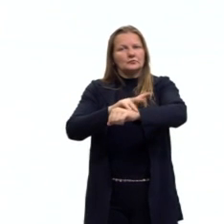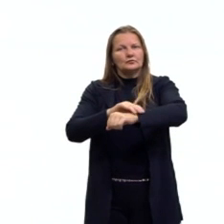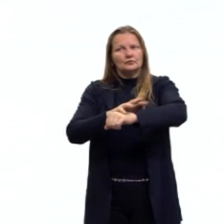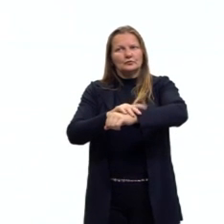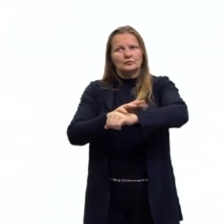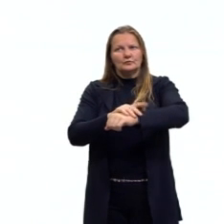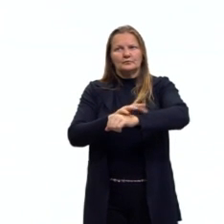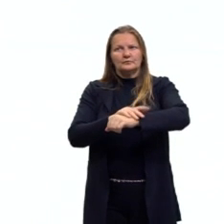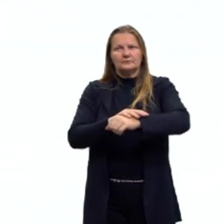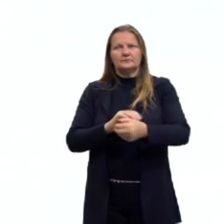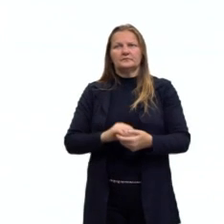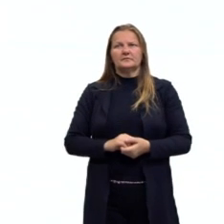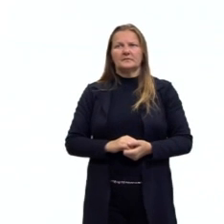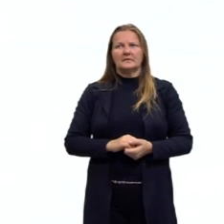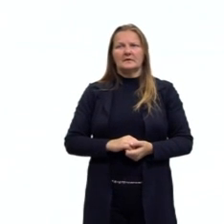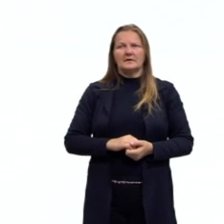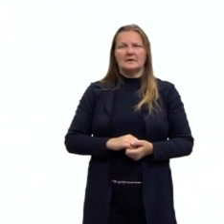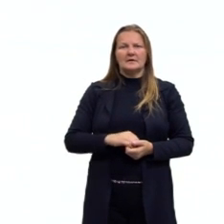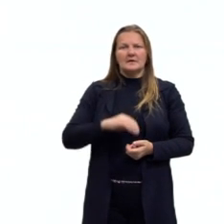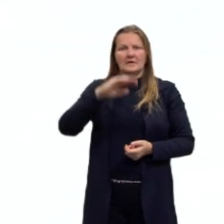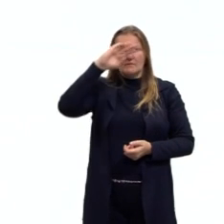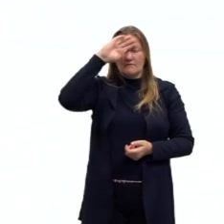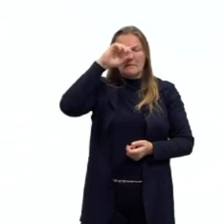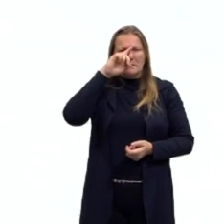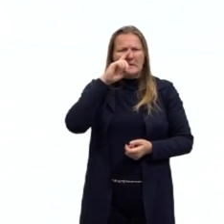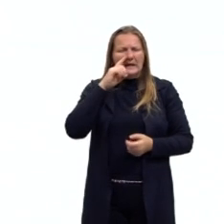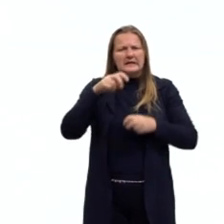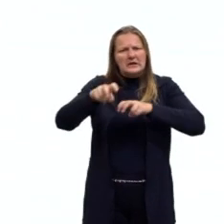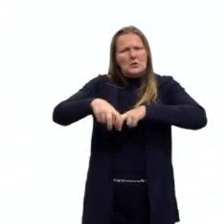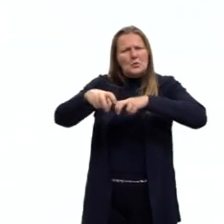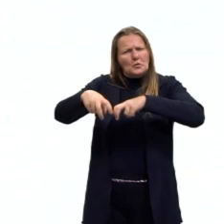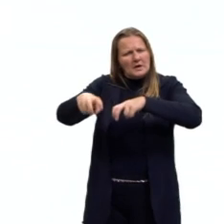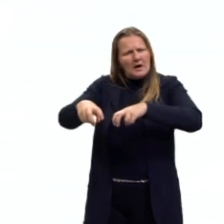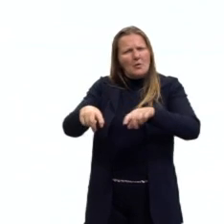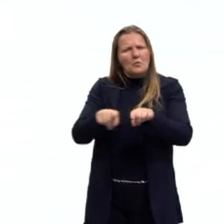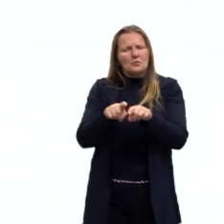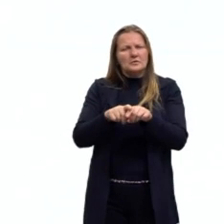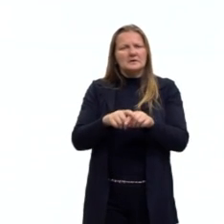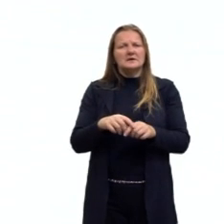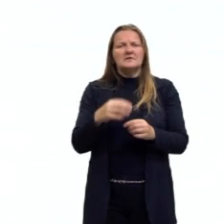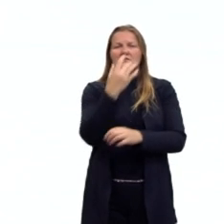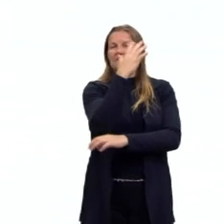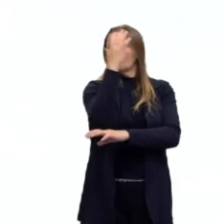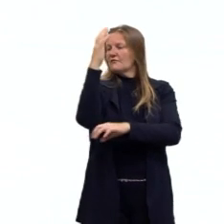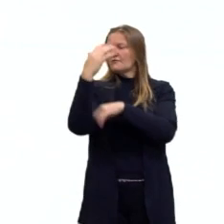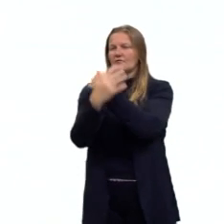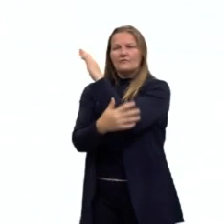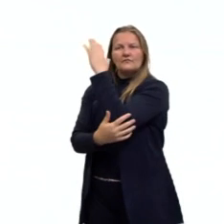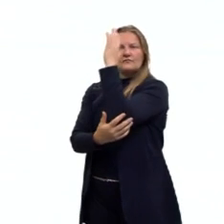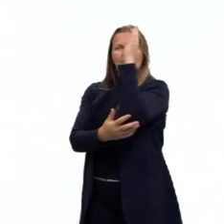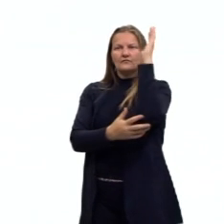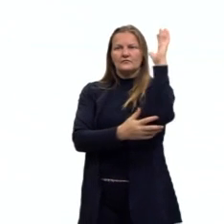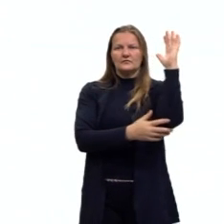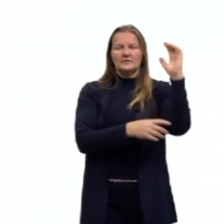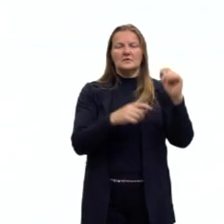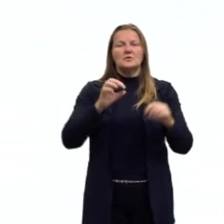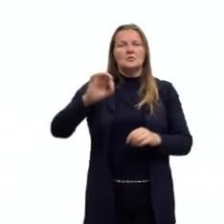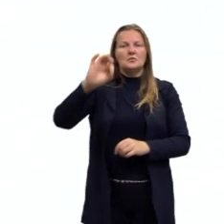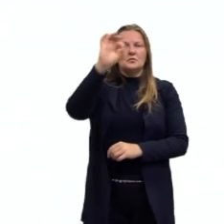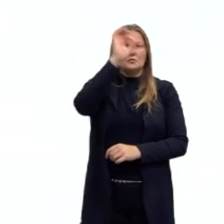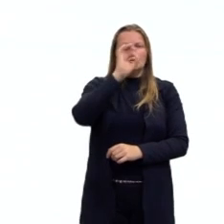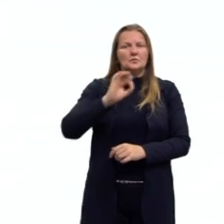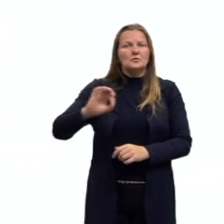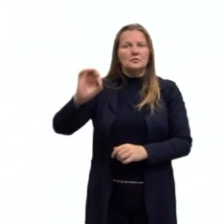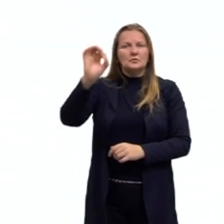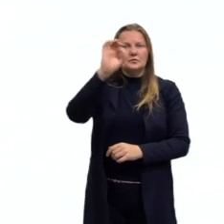a febre amarela rural, ou também chamada de silvestre, que é transmitida pelos mosquitos